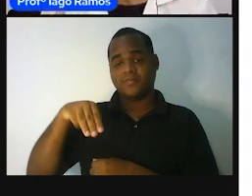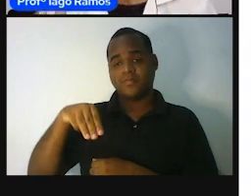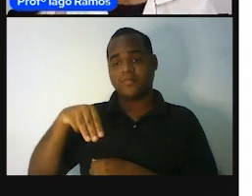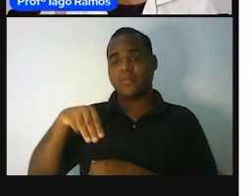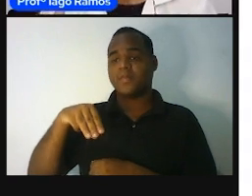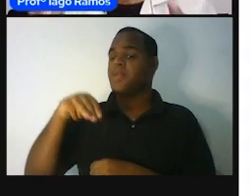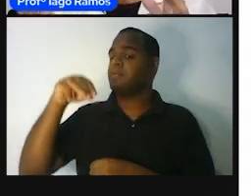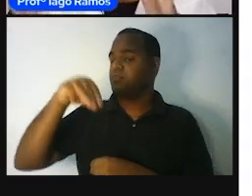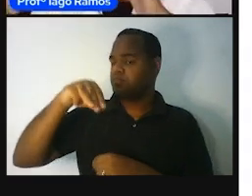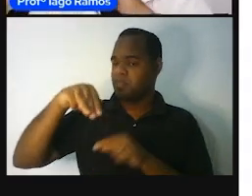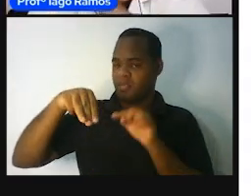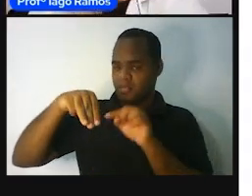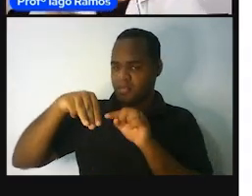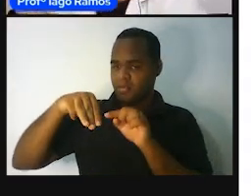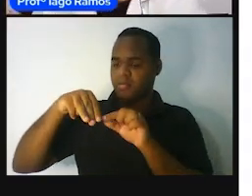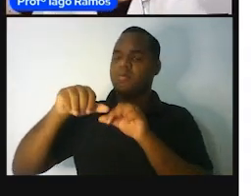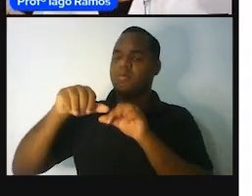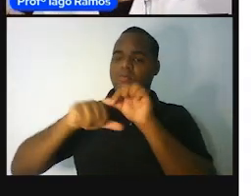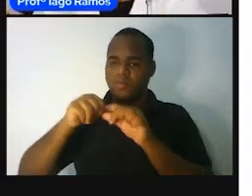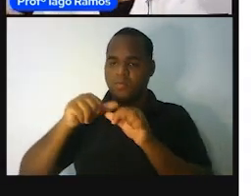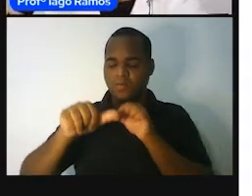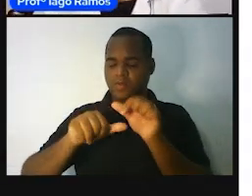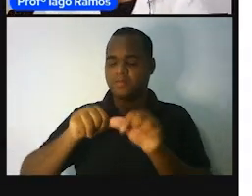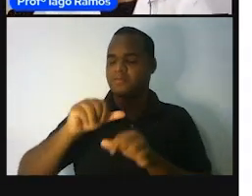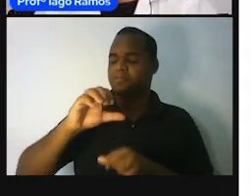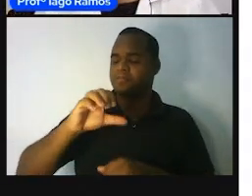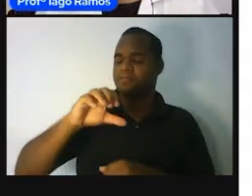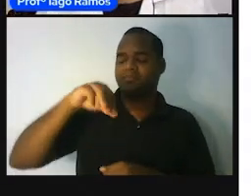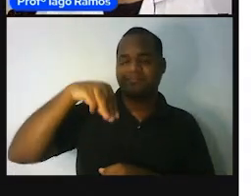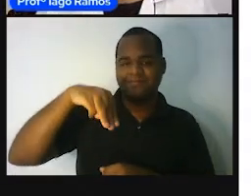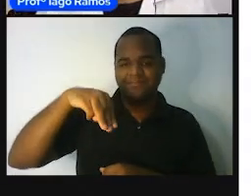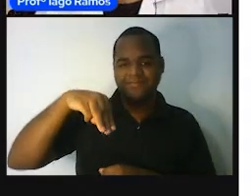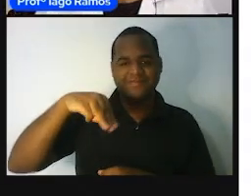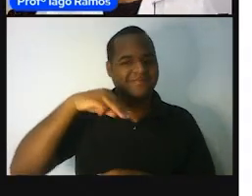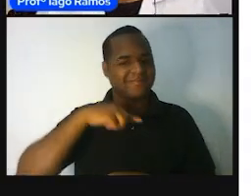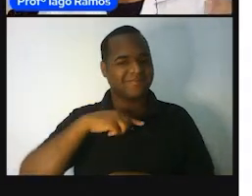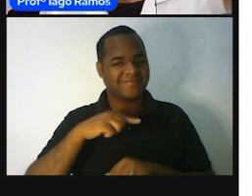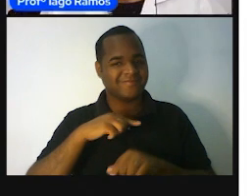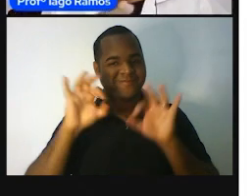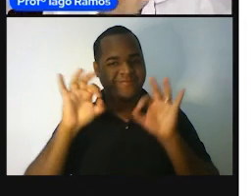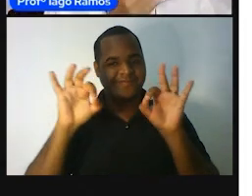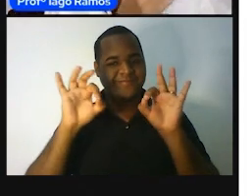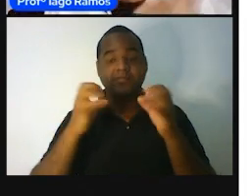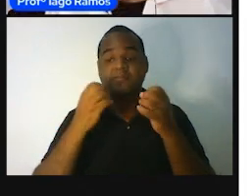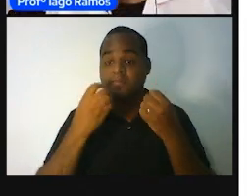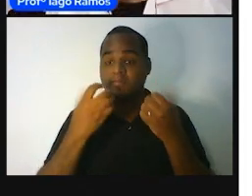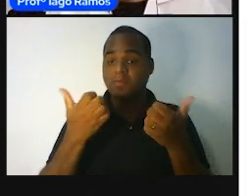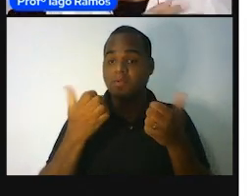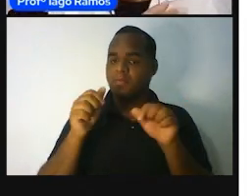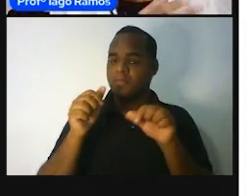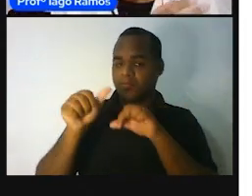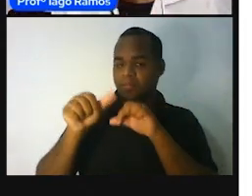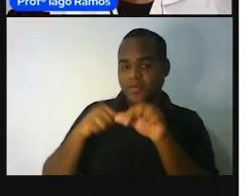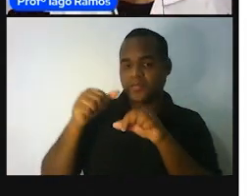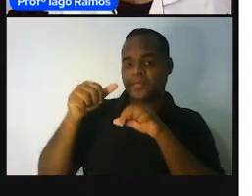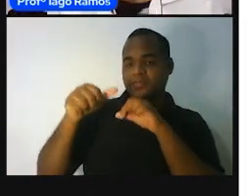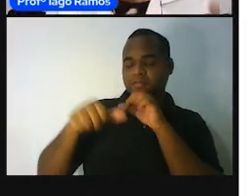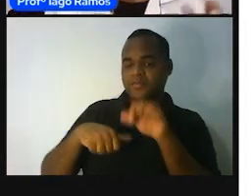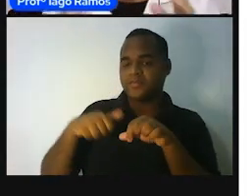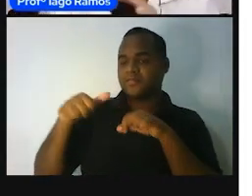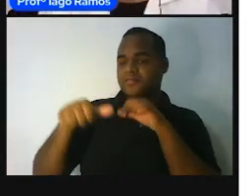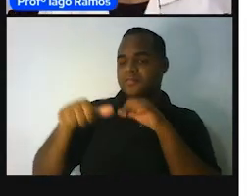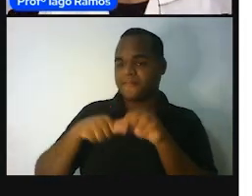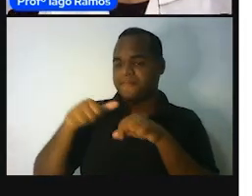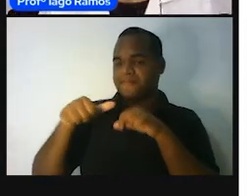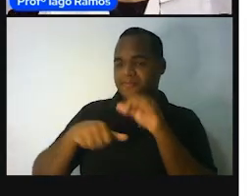em metros, a gente pode mudar para os centímetros. olha só que está bacana. A gente pode transformar em um lugar